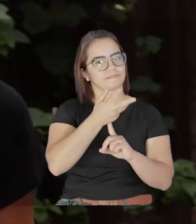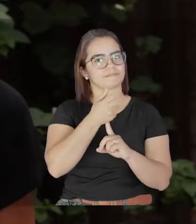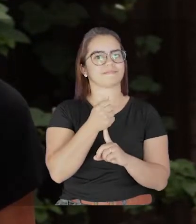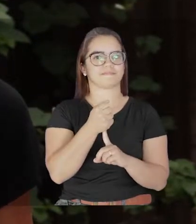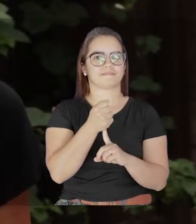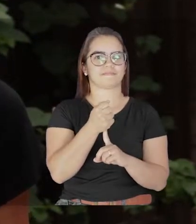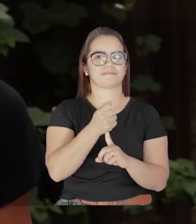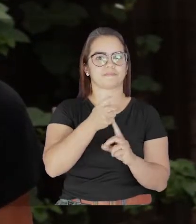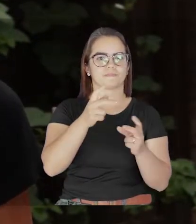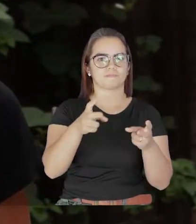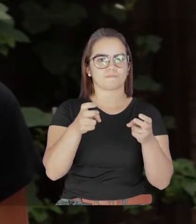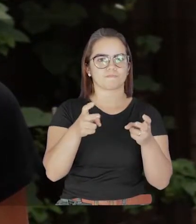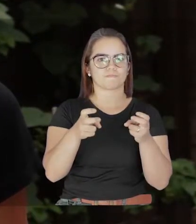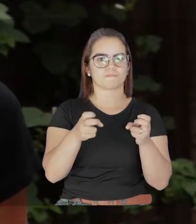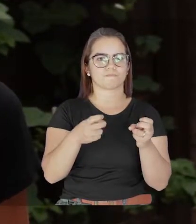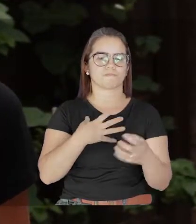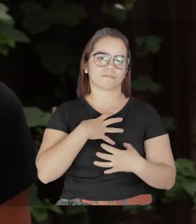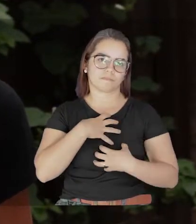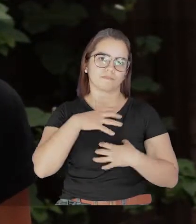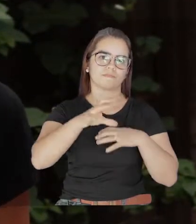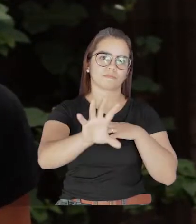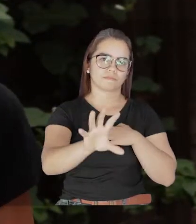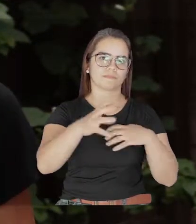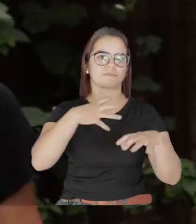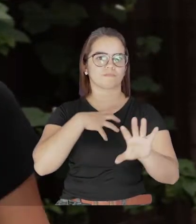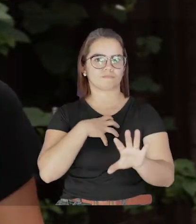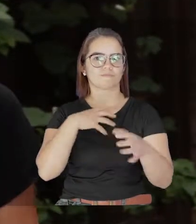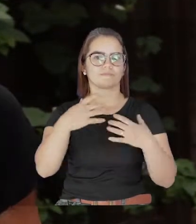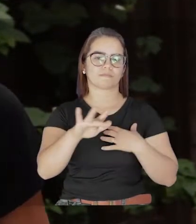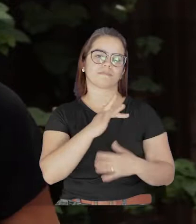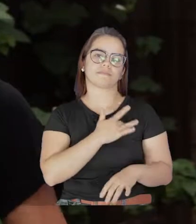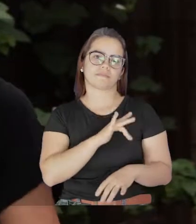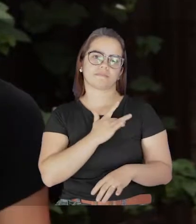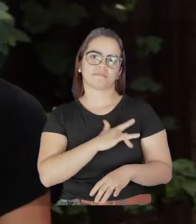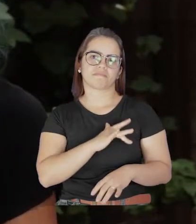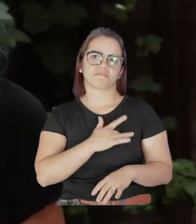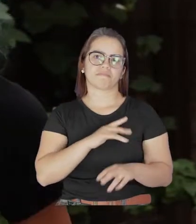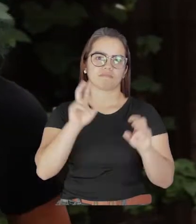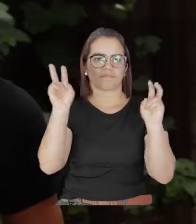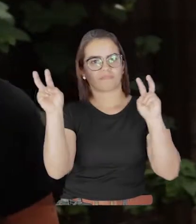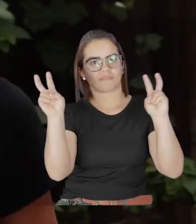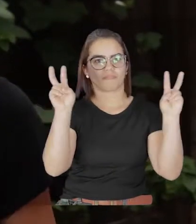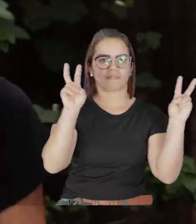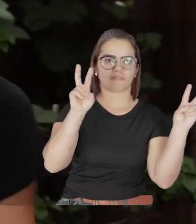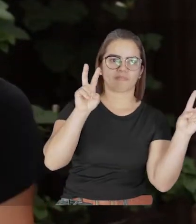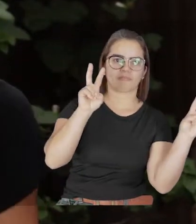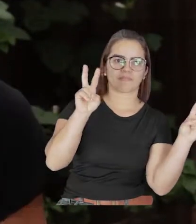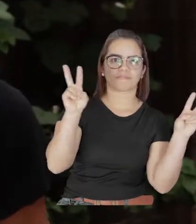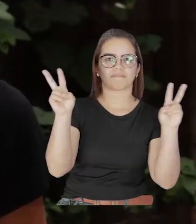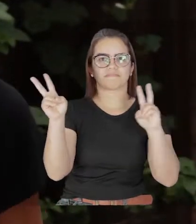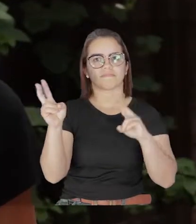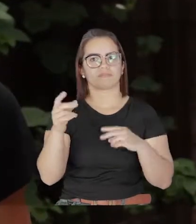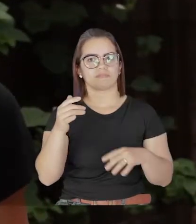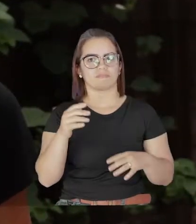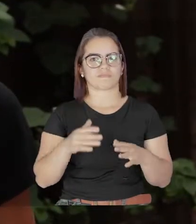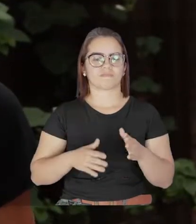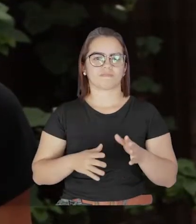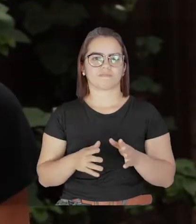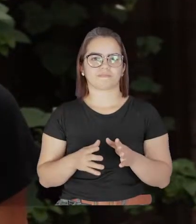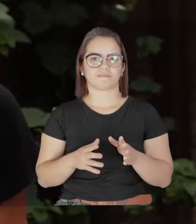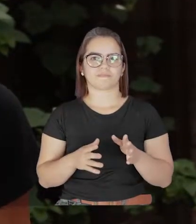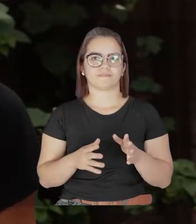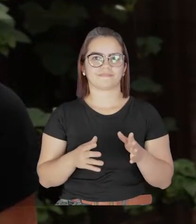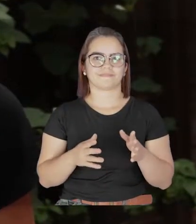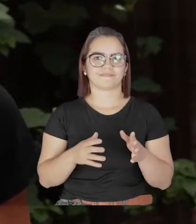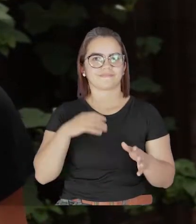precisam enxergar com outros olhos, não só com o olhar de, ah, é só um hippie, é só uma pessoa ali, é só um vagabundo. Sim, com o olhar